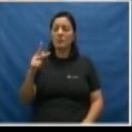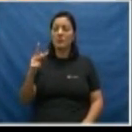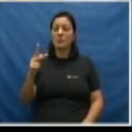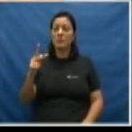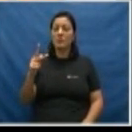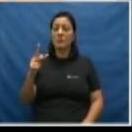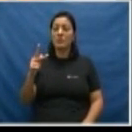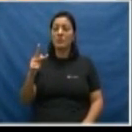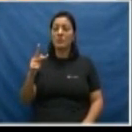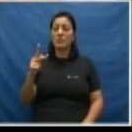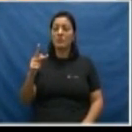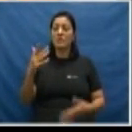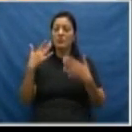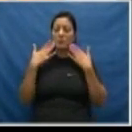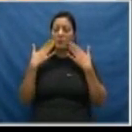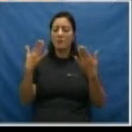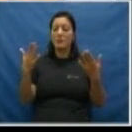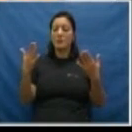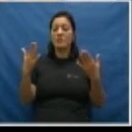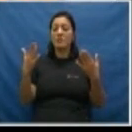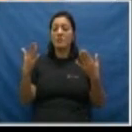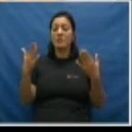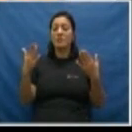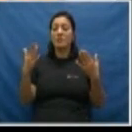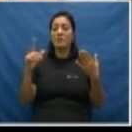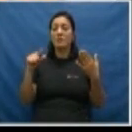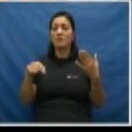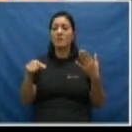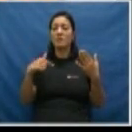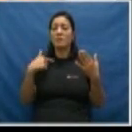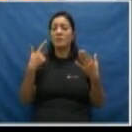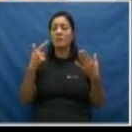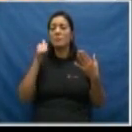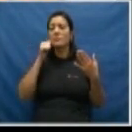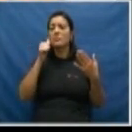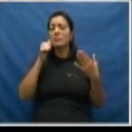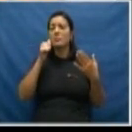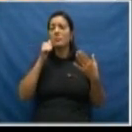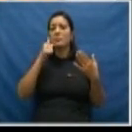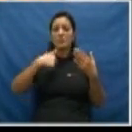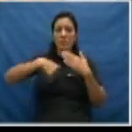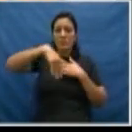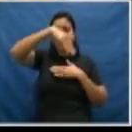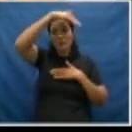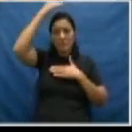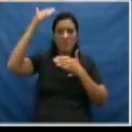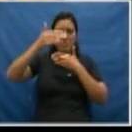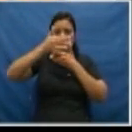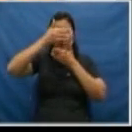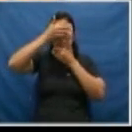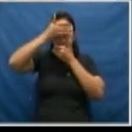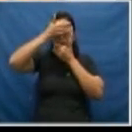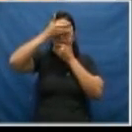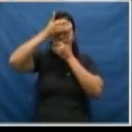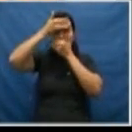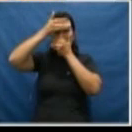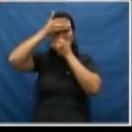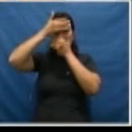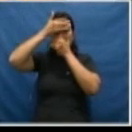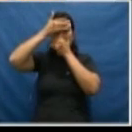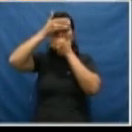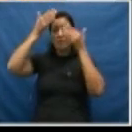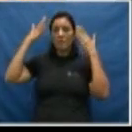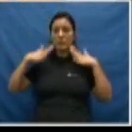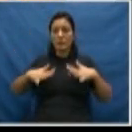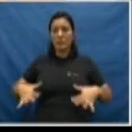apresentação. É uma mulher muçulmana, com uma burca comprida todo o seu